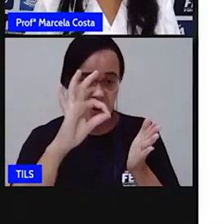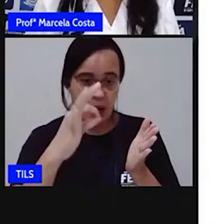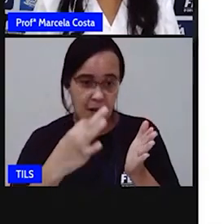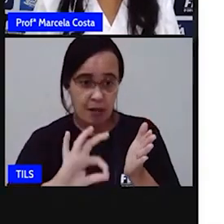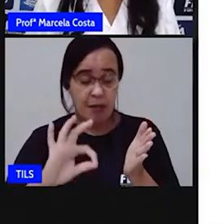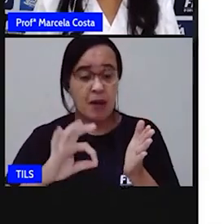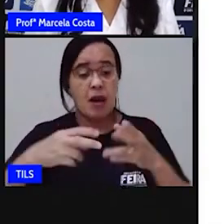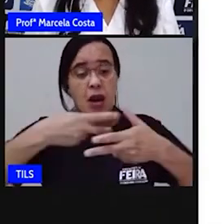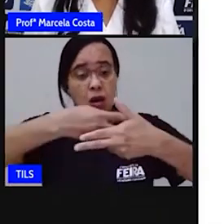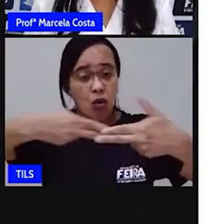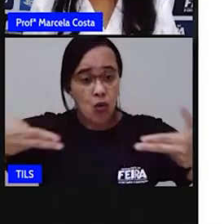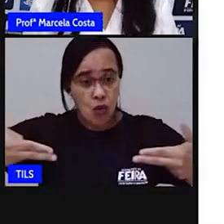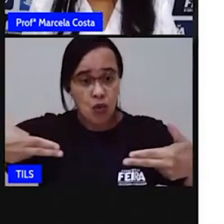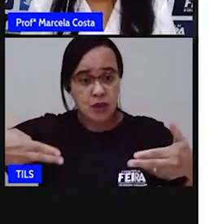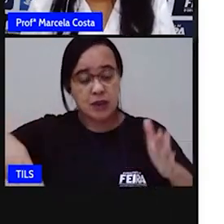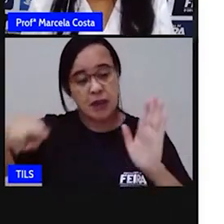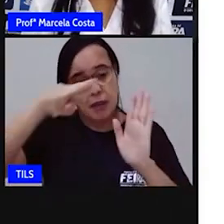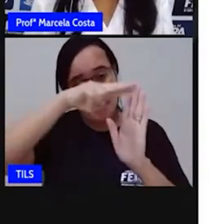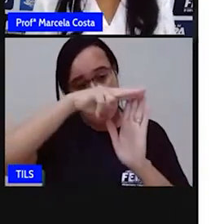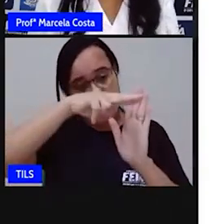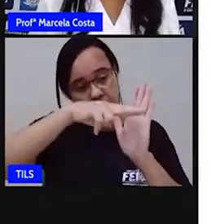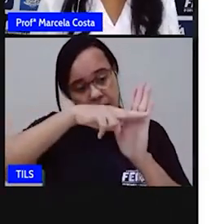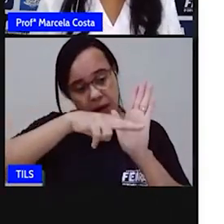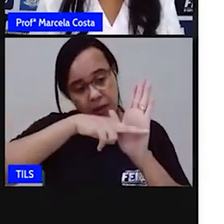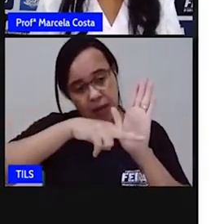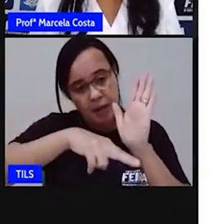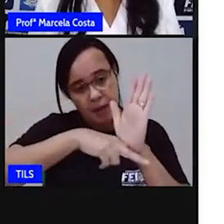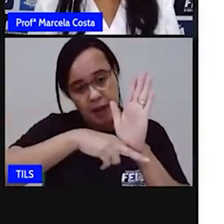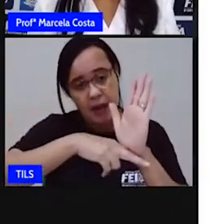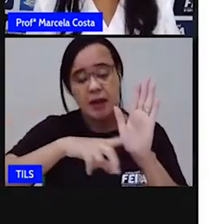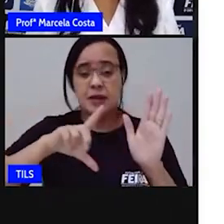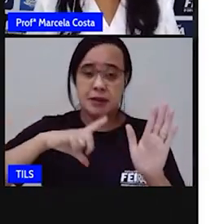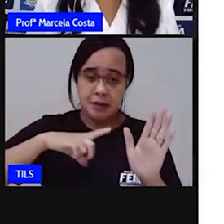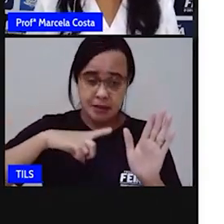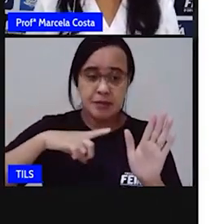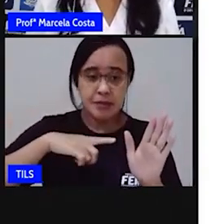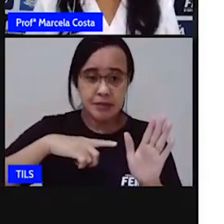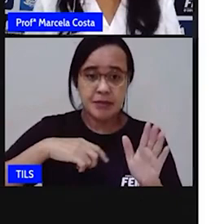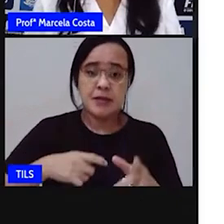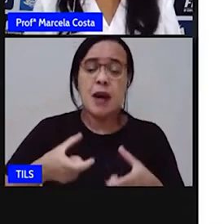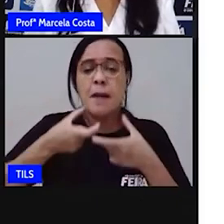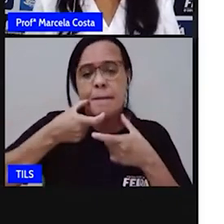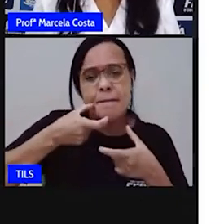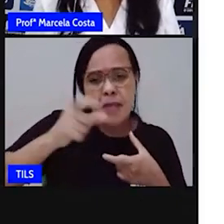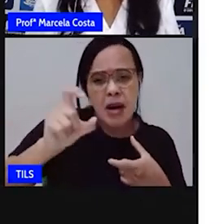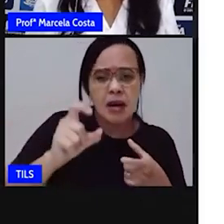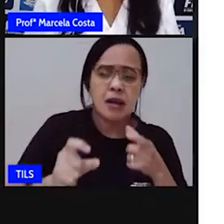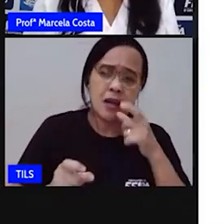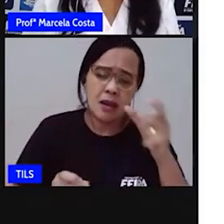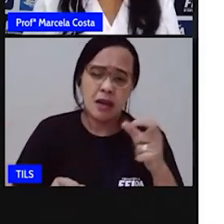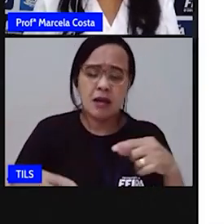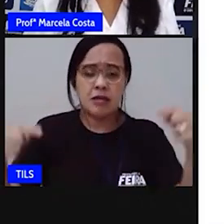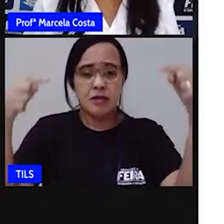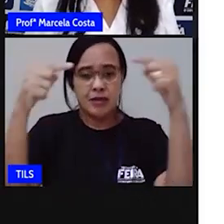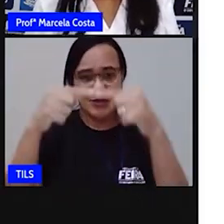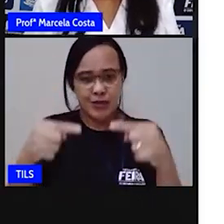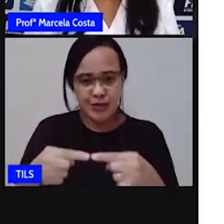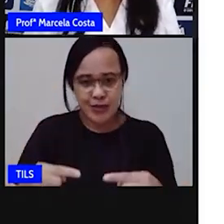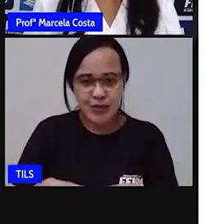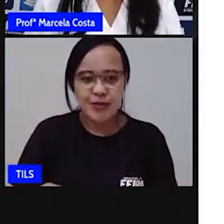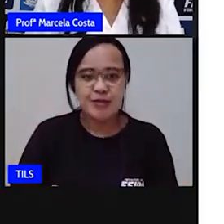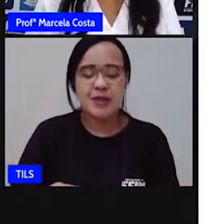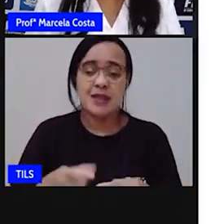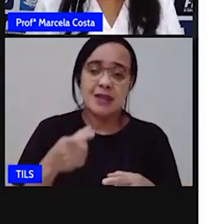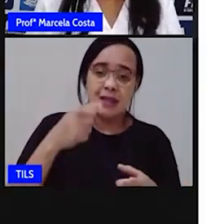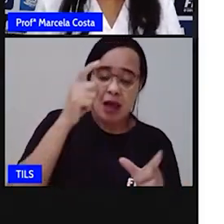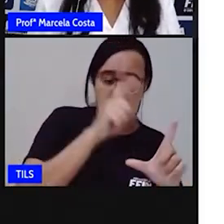outro. Vimos também que uma palavra é composta por sílabas, por letras